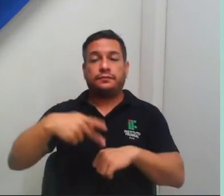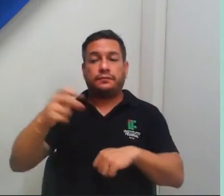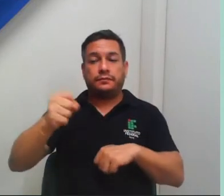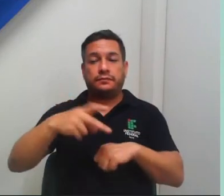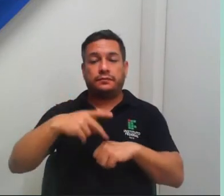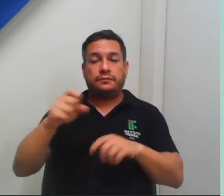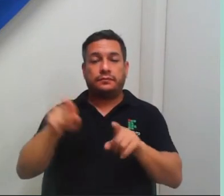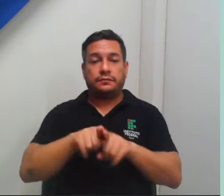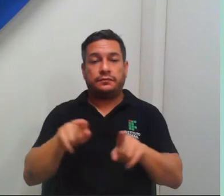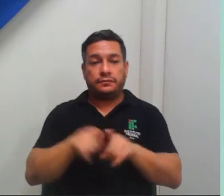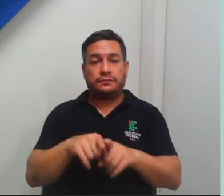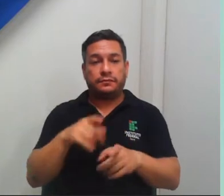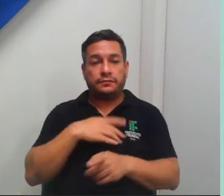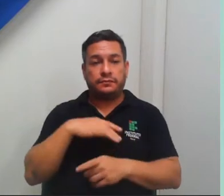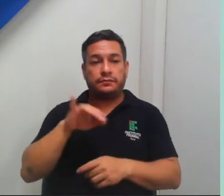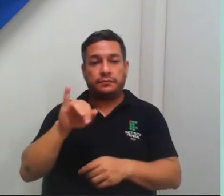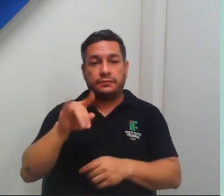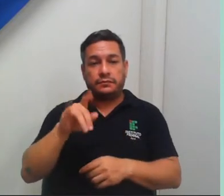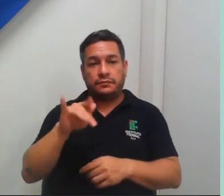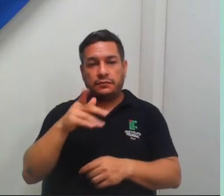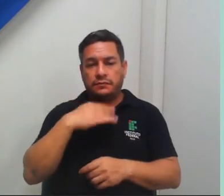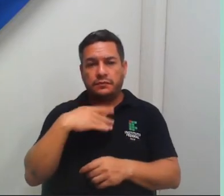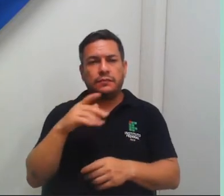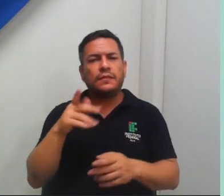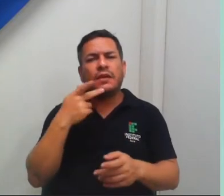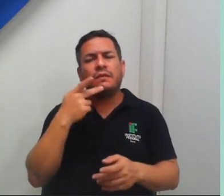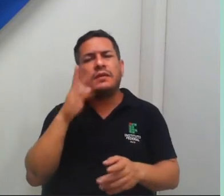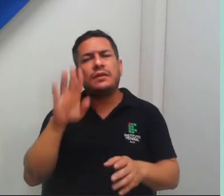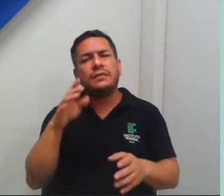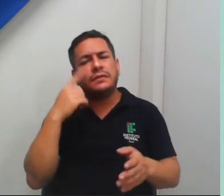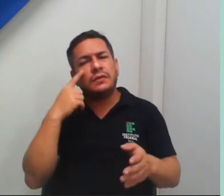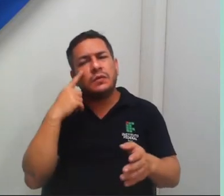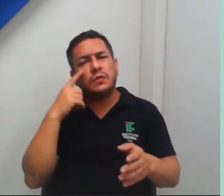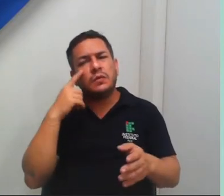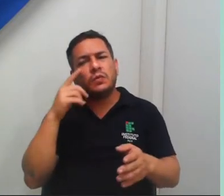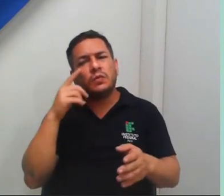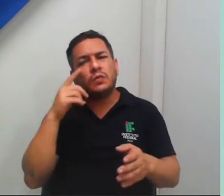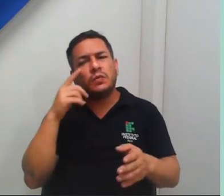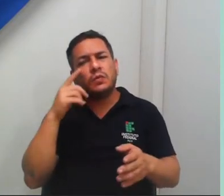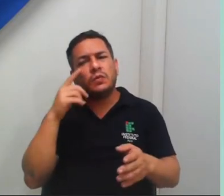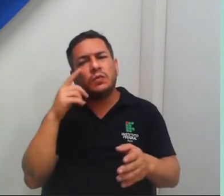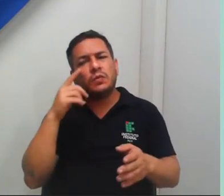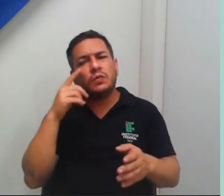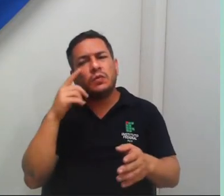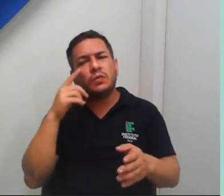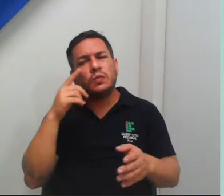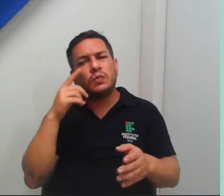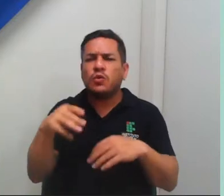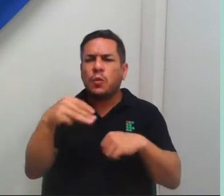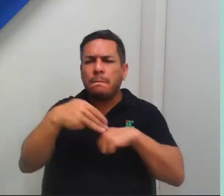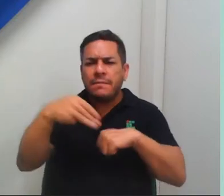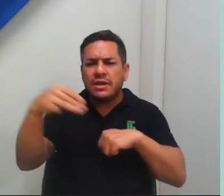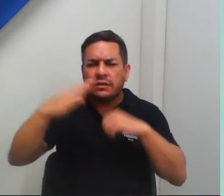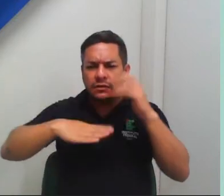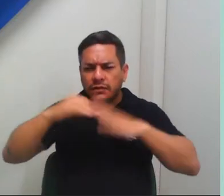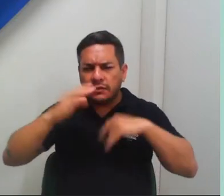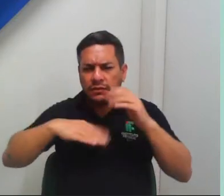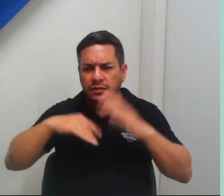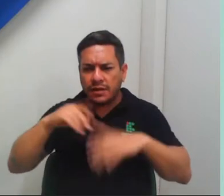Diego, só me confirma, os alunos que estão acompanhando são do mestrado profissional? Em grande parte, sim, professora.